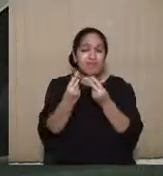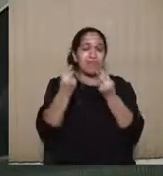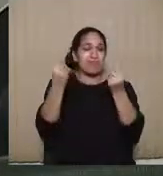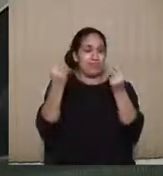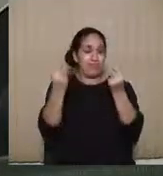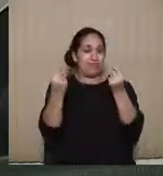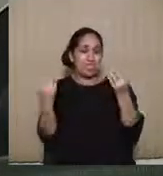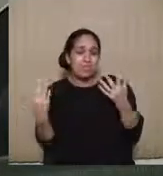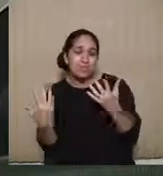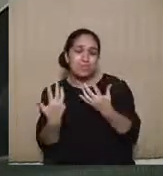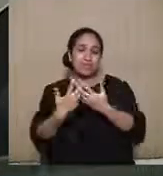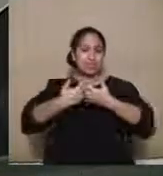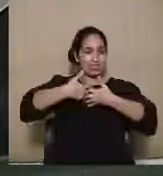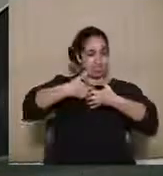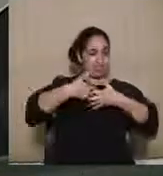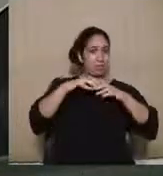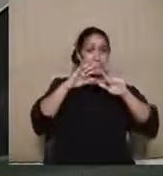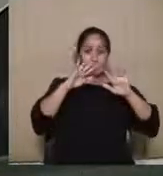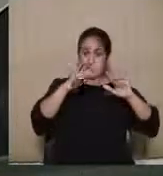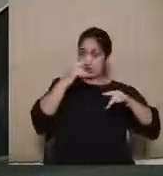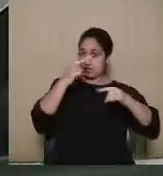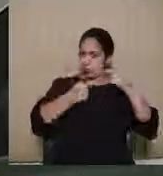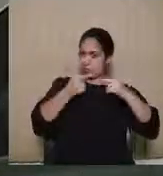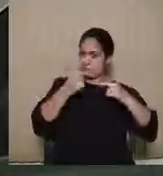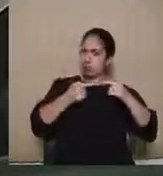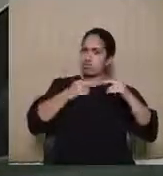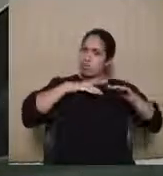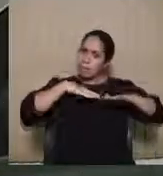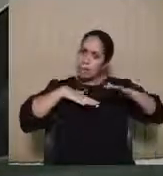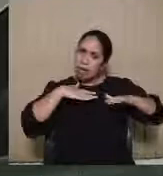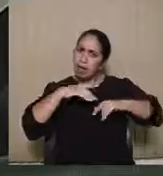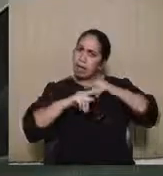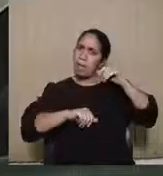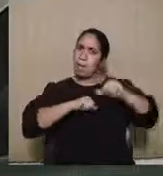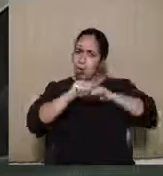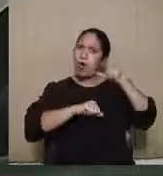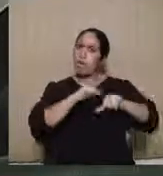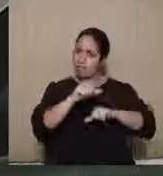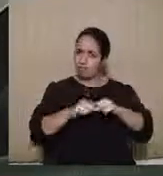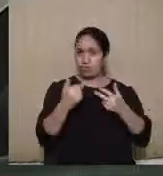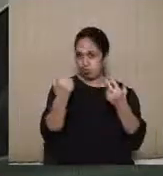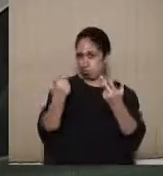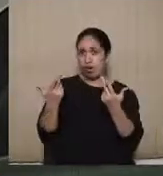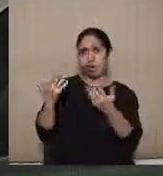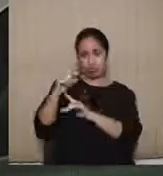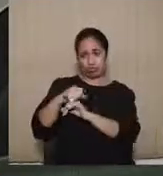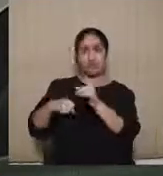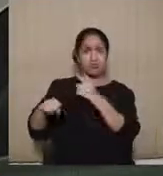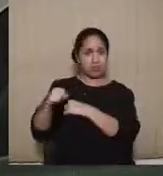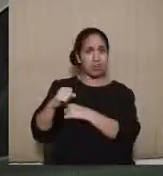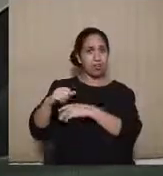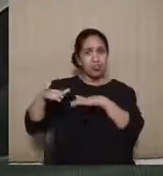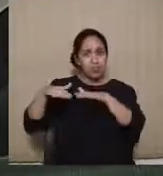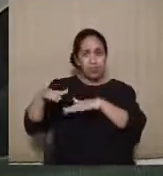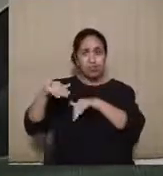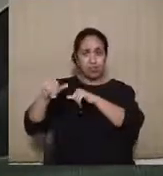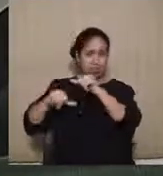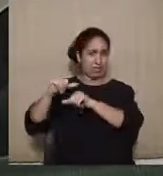de um com o outro. E a política é muito dinâmica, como a sociedade é dinâmica. Então, nós, como o Marcelo comentou, do